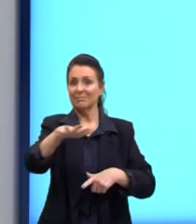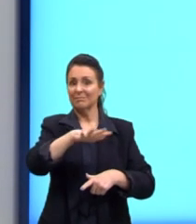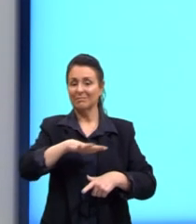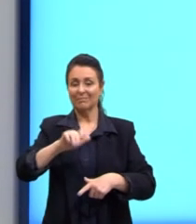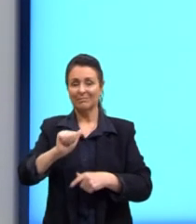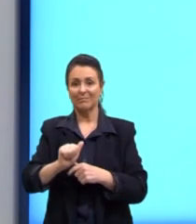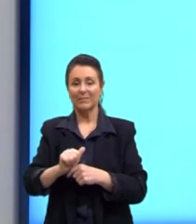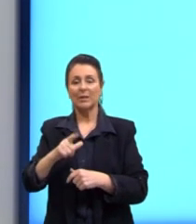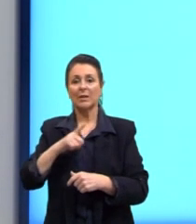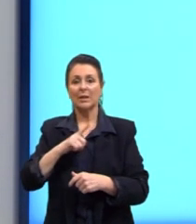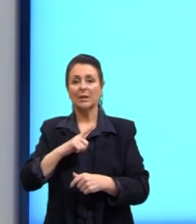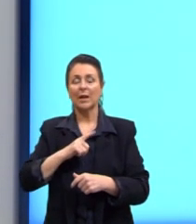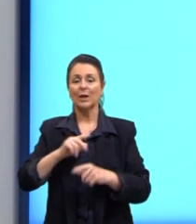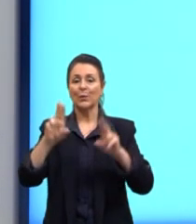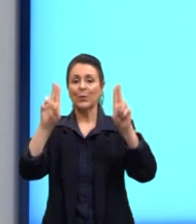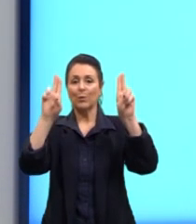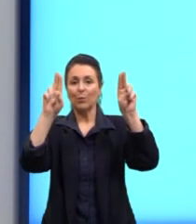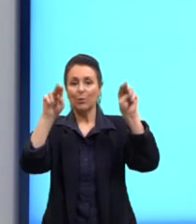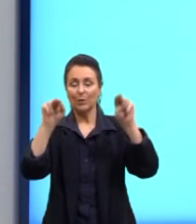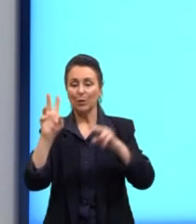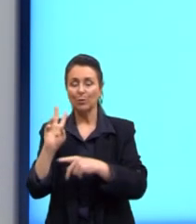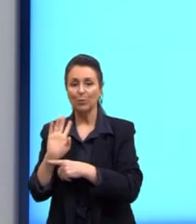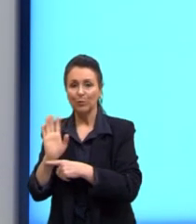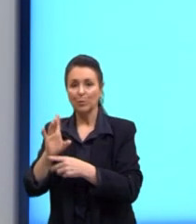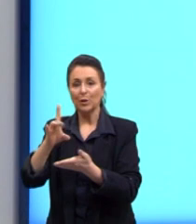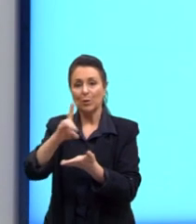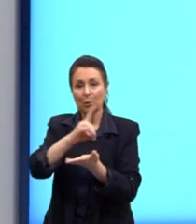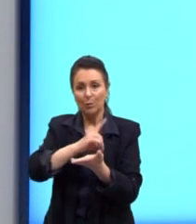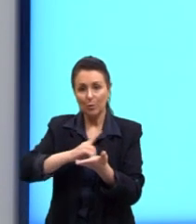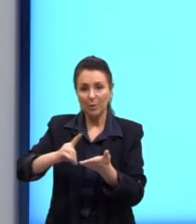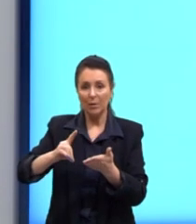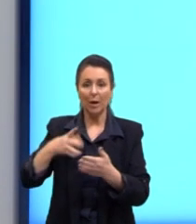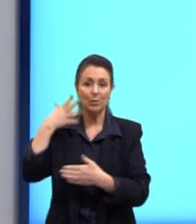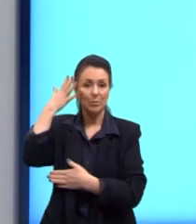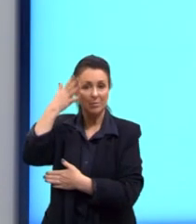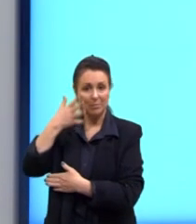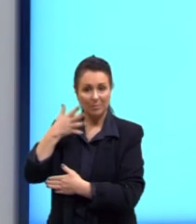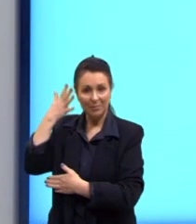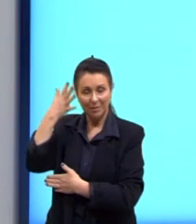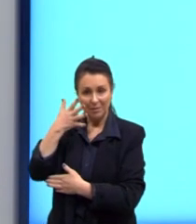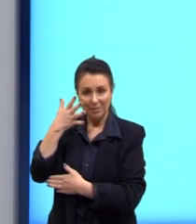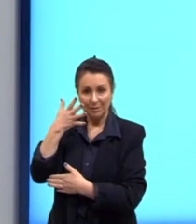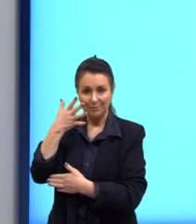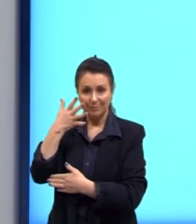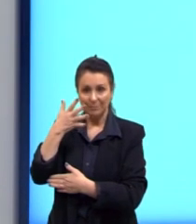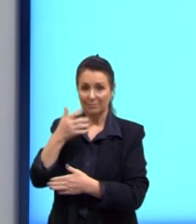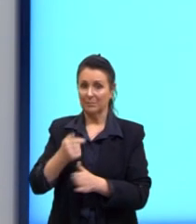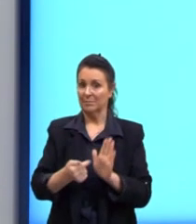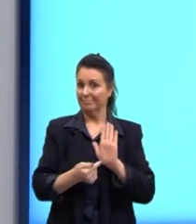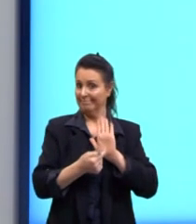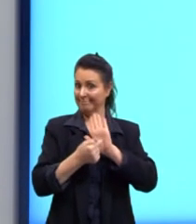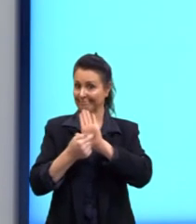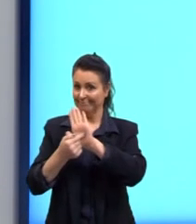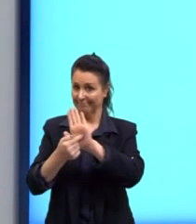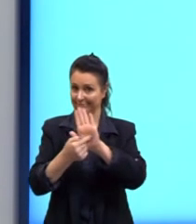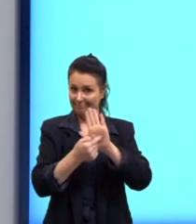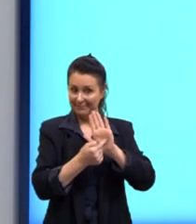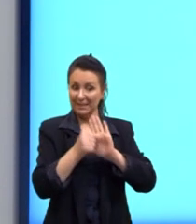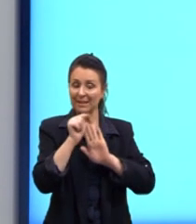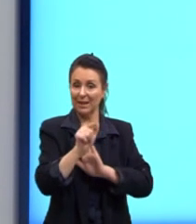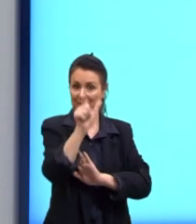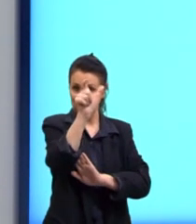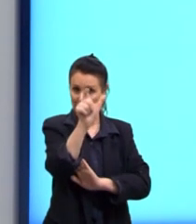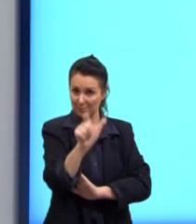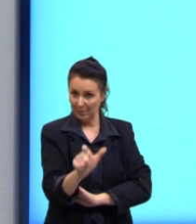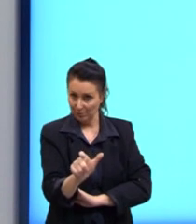traz como conteúdo filmes, documentários e palestras. Torna-se evidente que esse indivíduo,